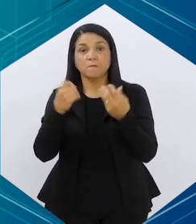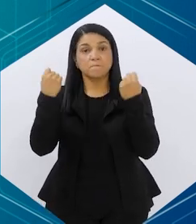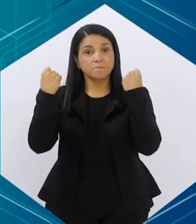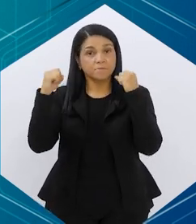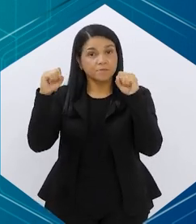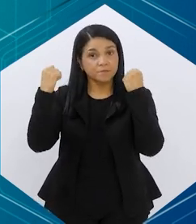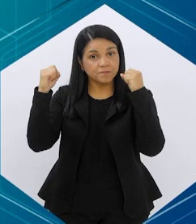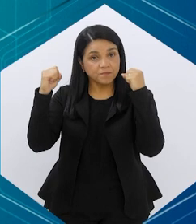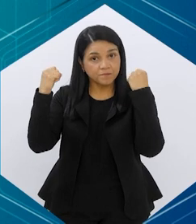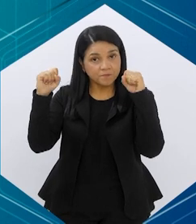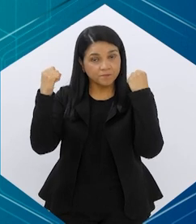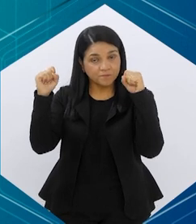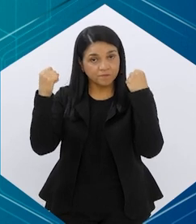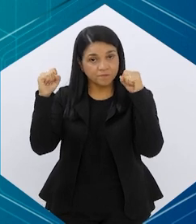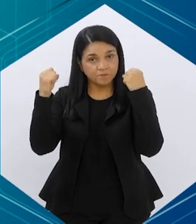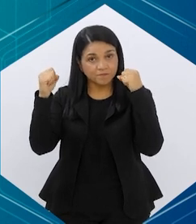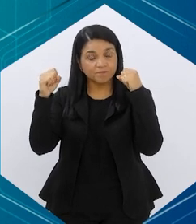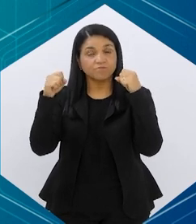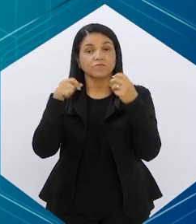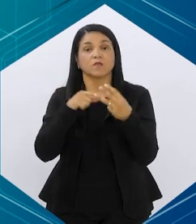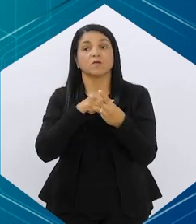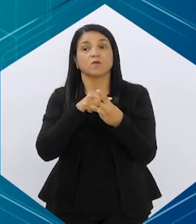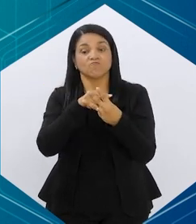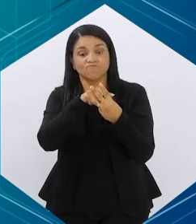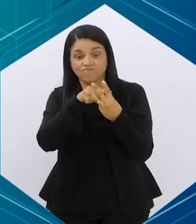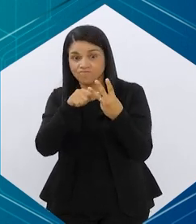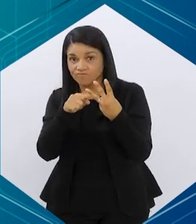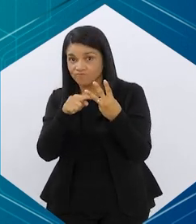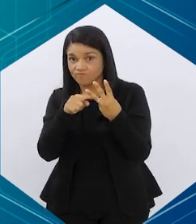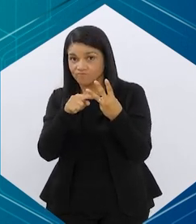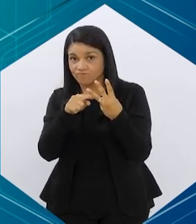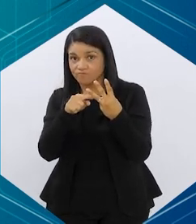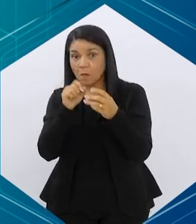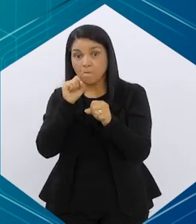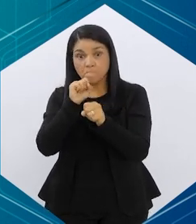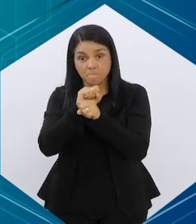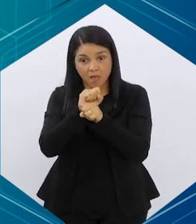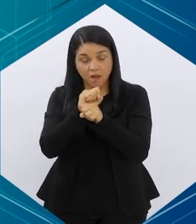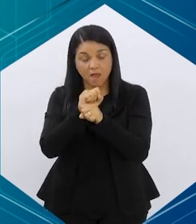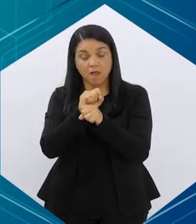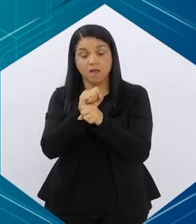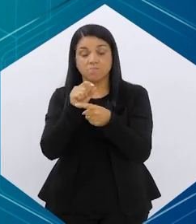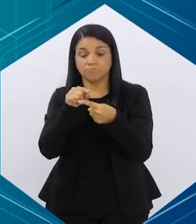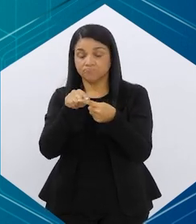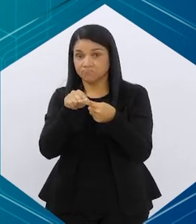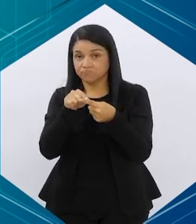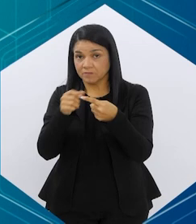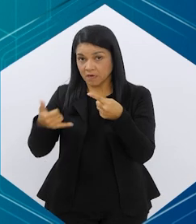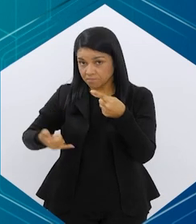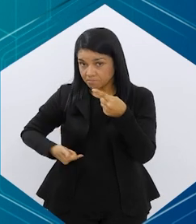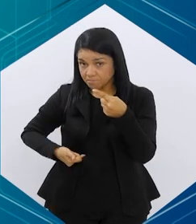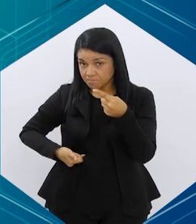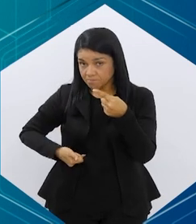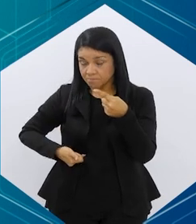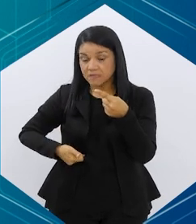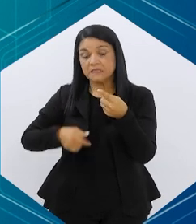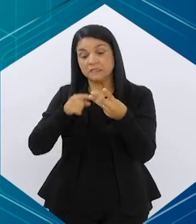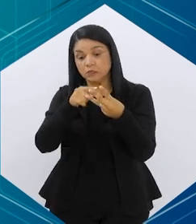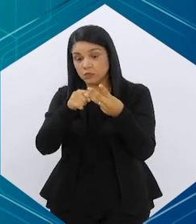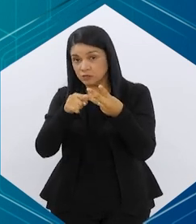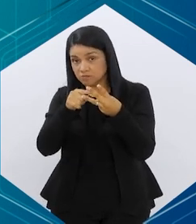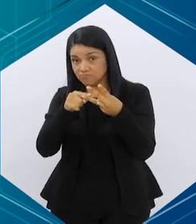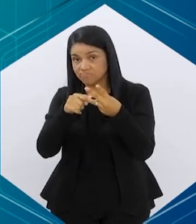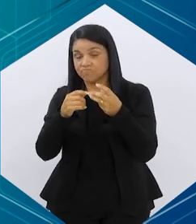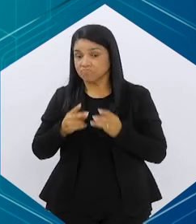de vida, né? E a atividade física. Então, quando eu não... Só posso parar a medicação se os outros dois pés estiverem muito estáveis.